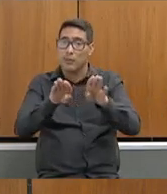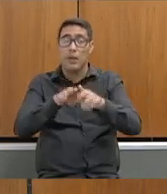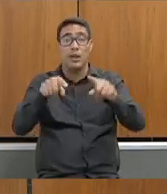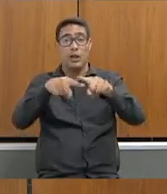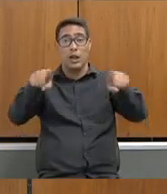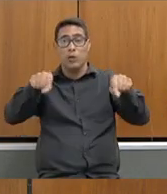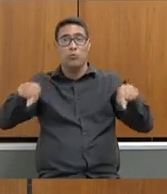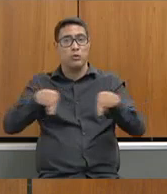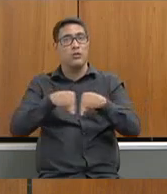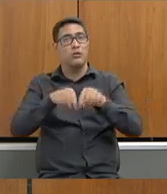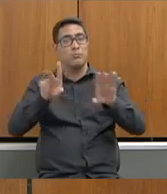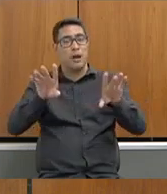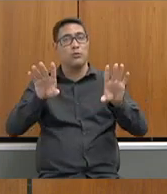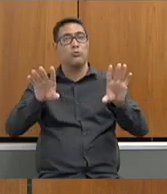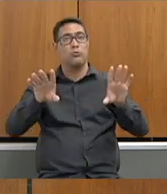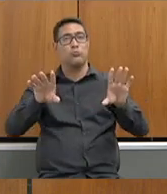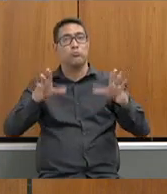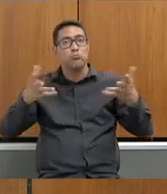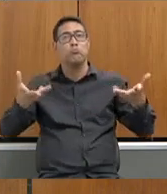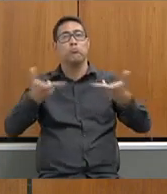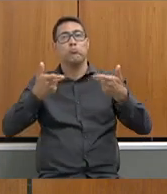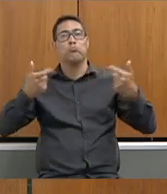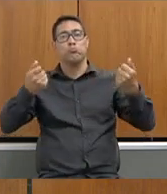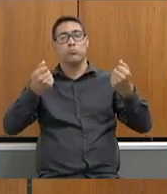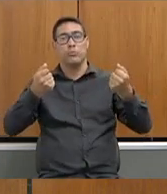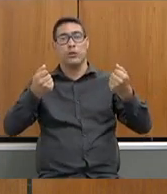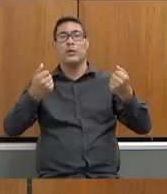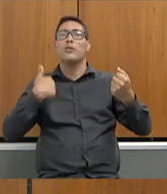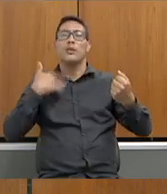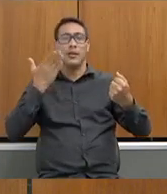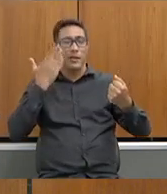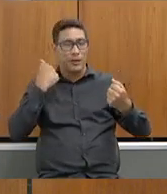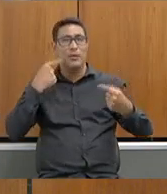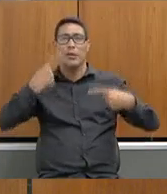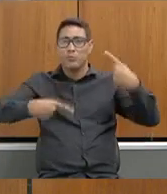trabalho, com certeza temos um desafio muito grande pela frente.